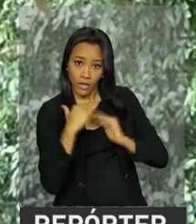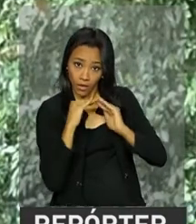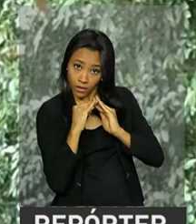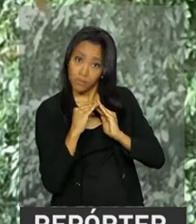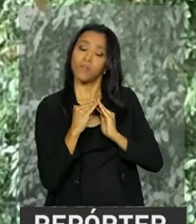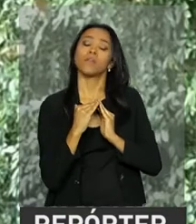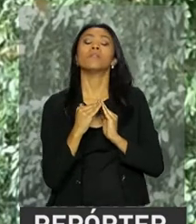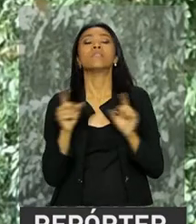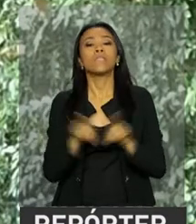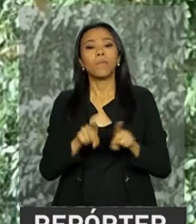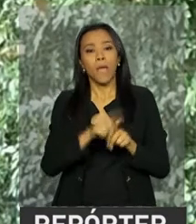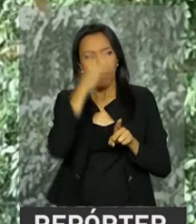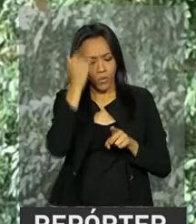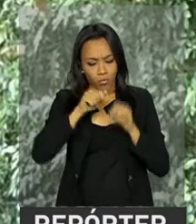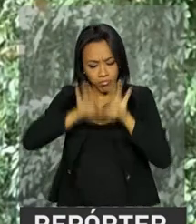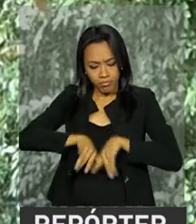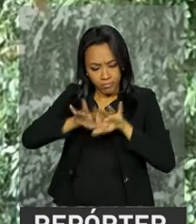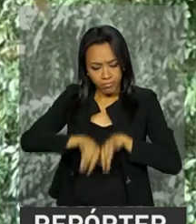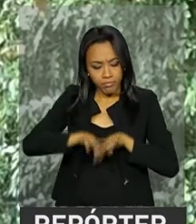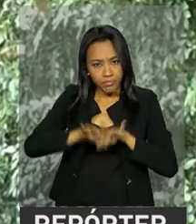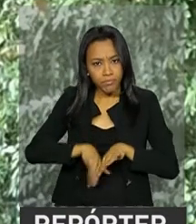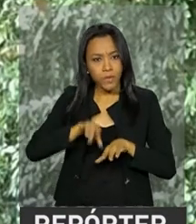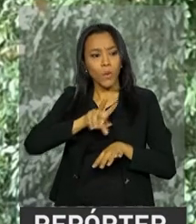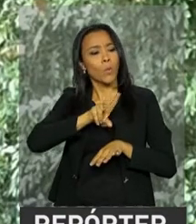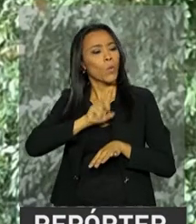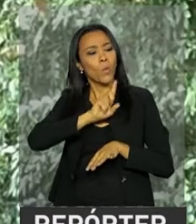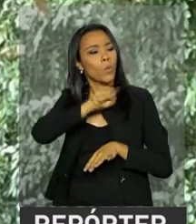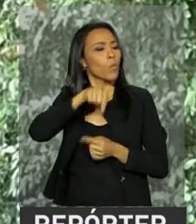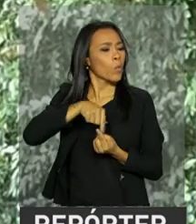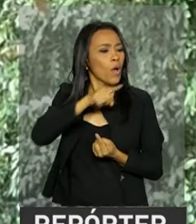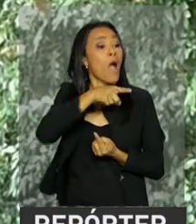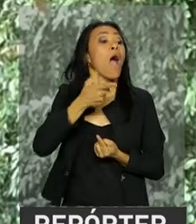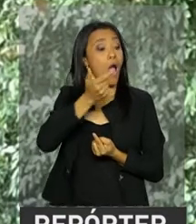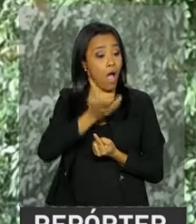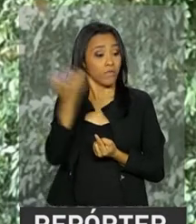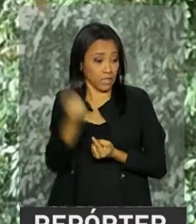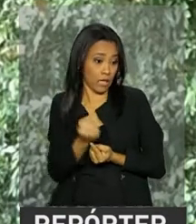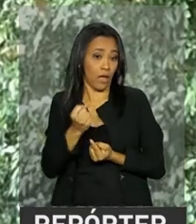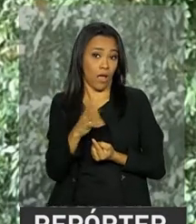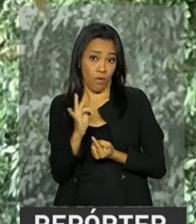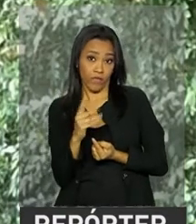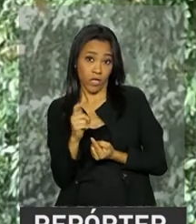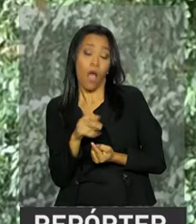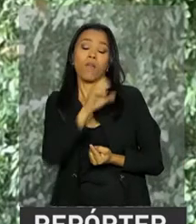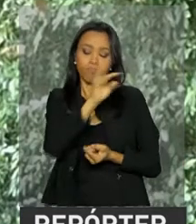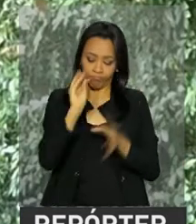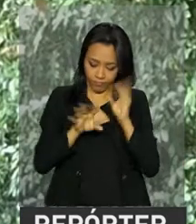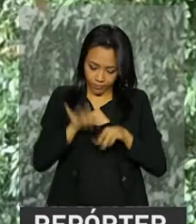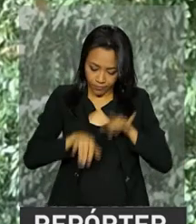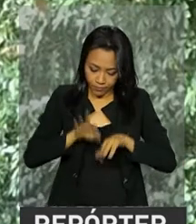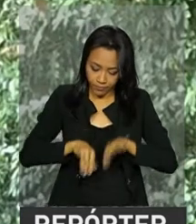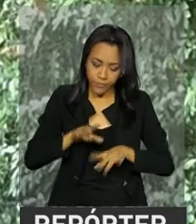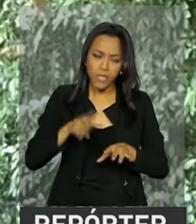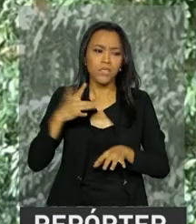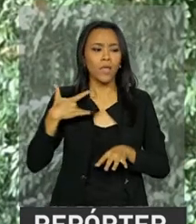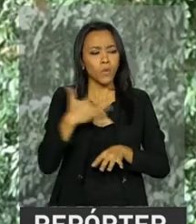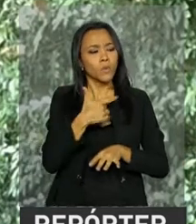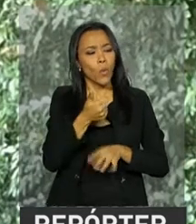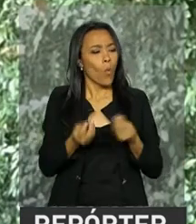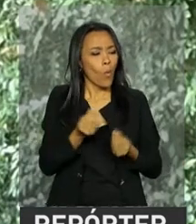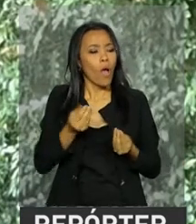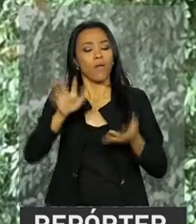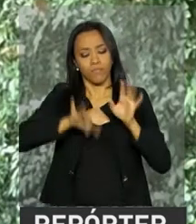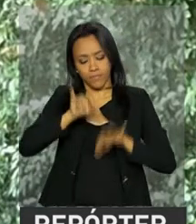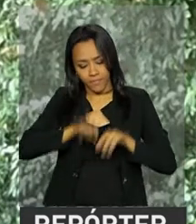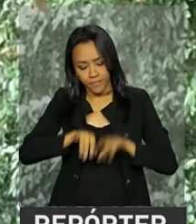Na ocasião, o tabelhão redigirá o documento incluindo a finalidade do solicitante, bem como a descrição de sua condição de saúde. O modelo de